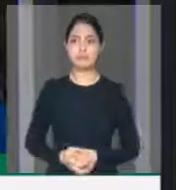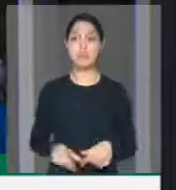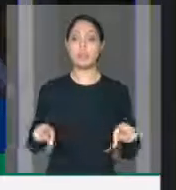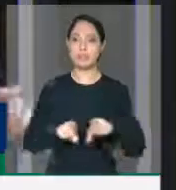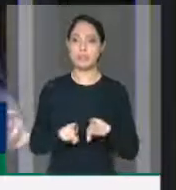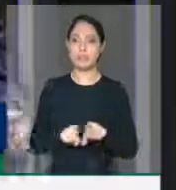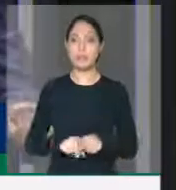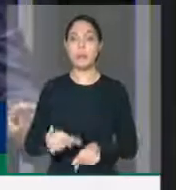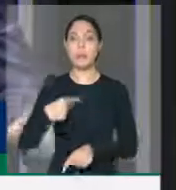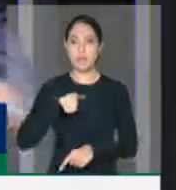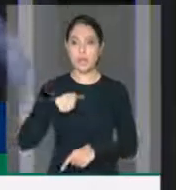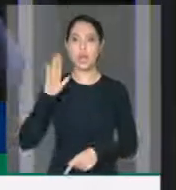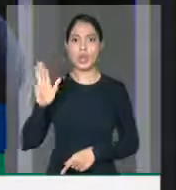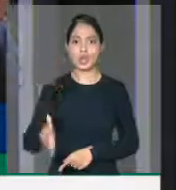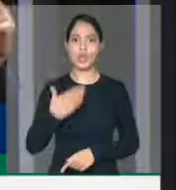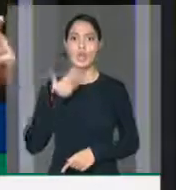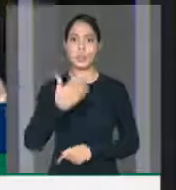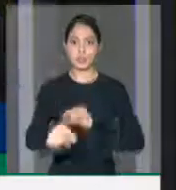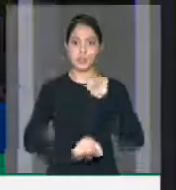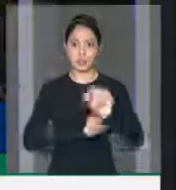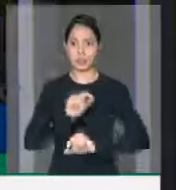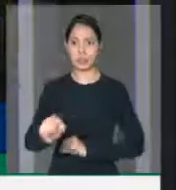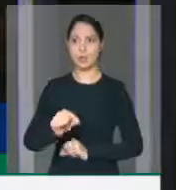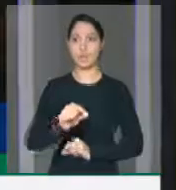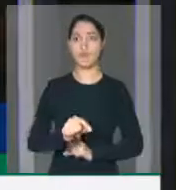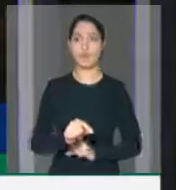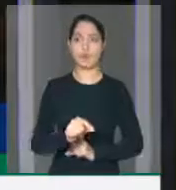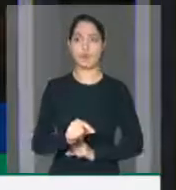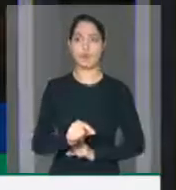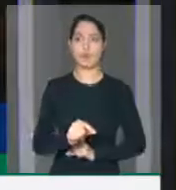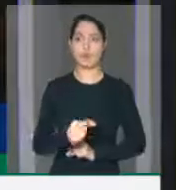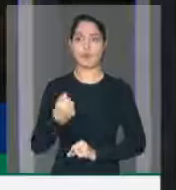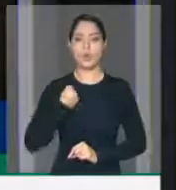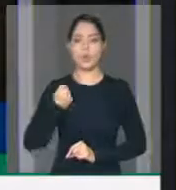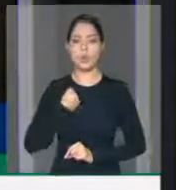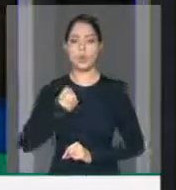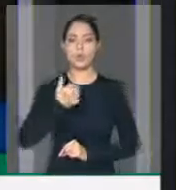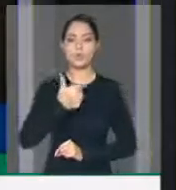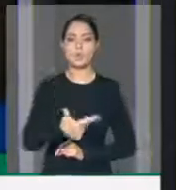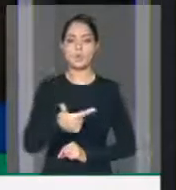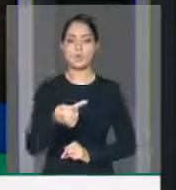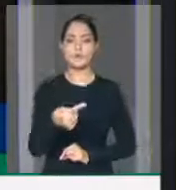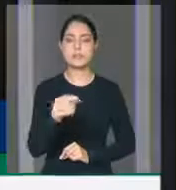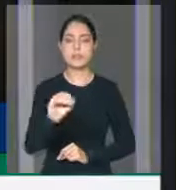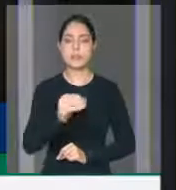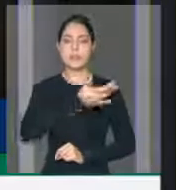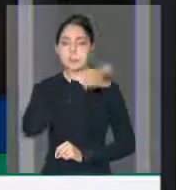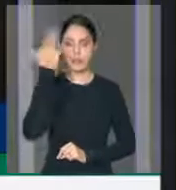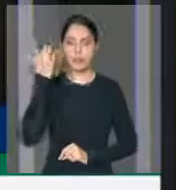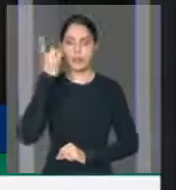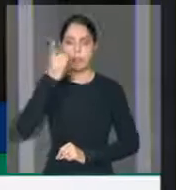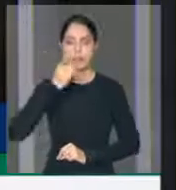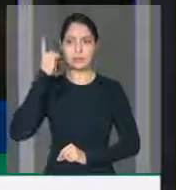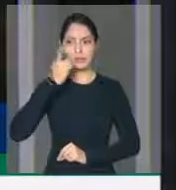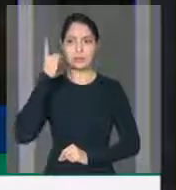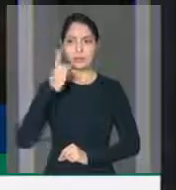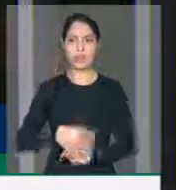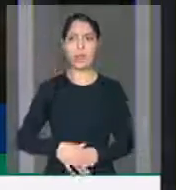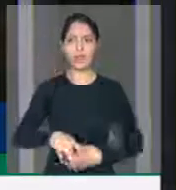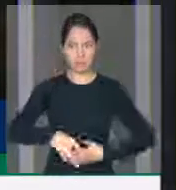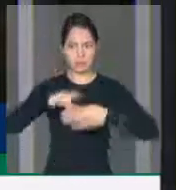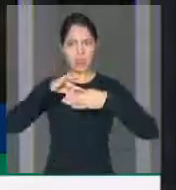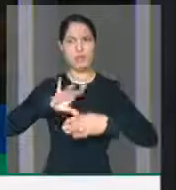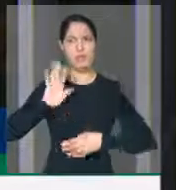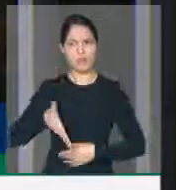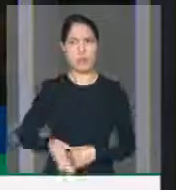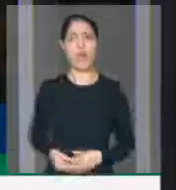apresentei coletiva, fruto da assinatura de mais de 270 deputados pelos seus líderes. Ela traz a divisão